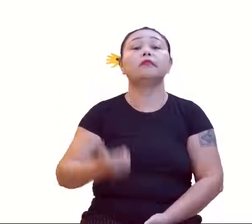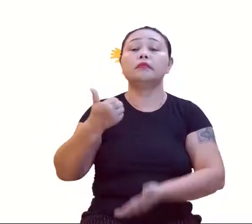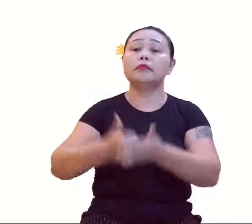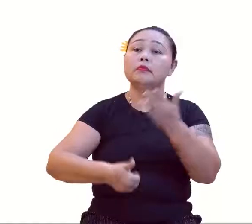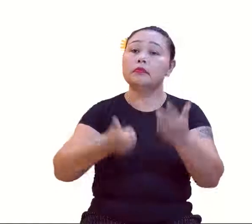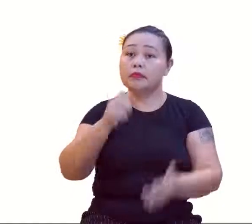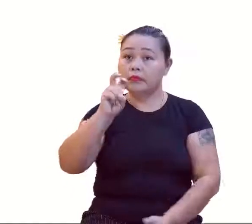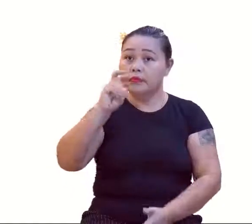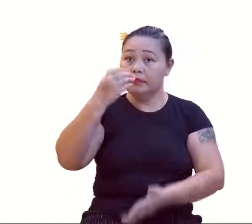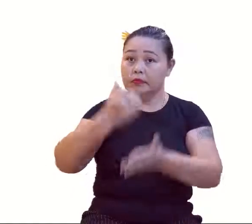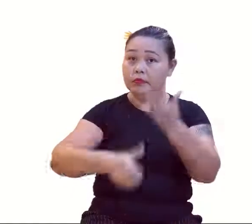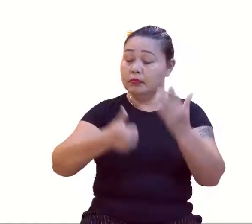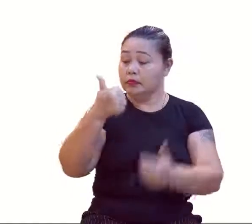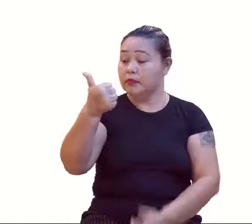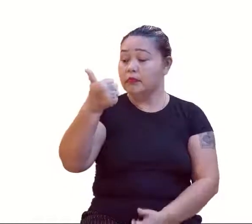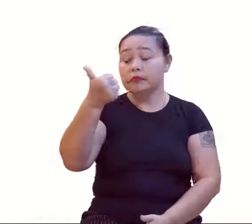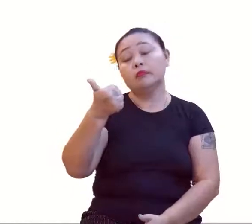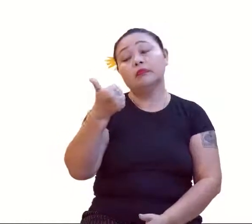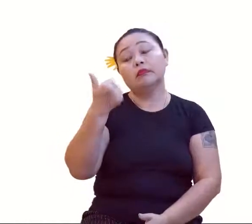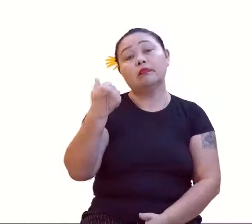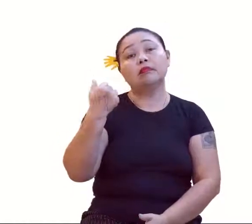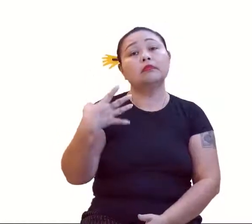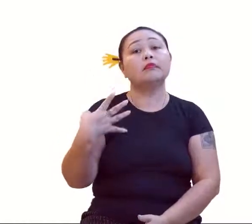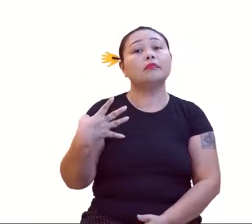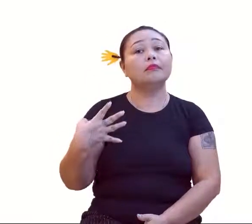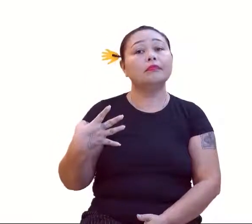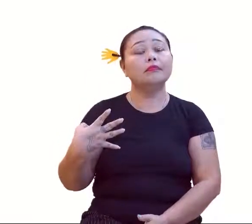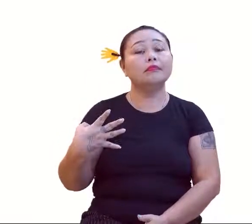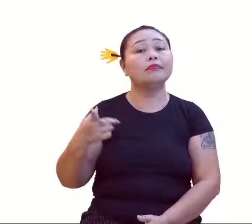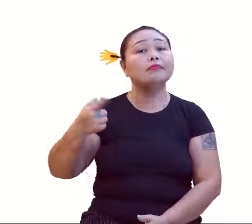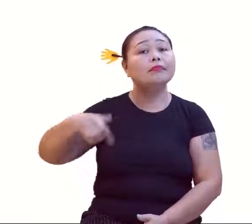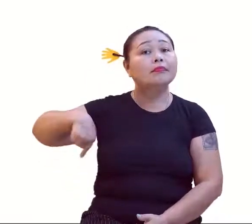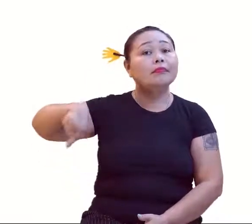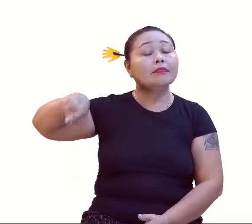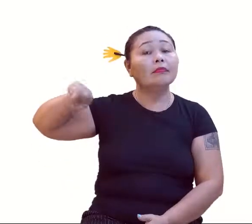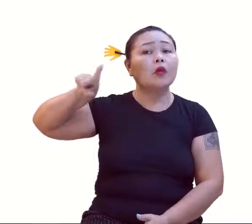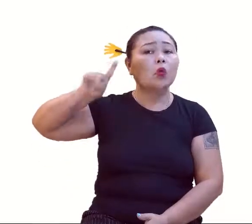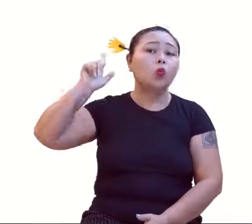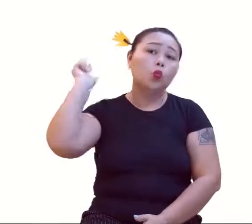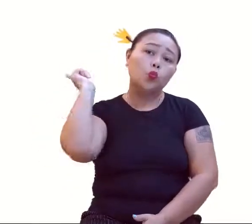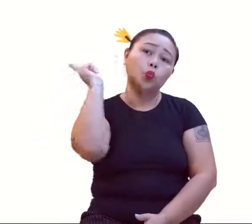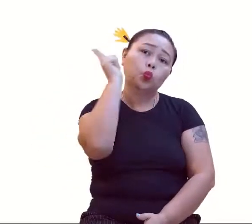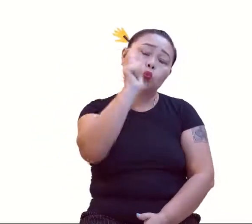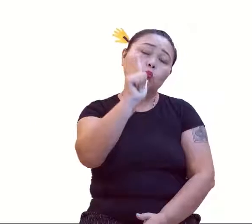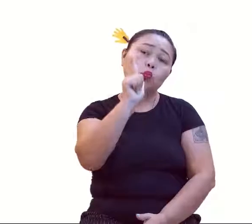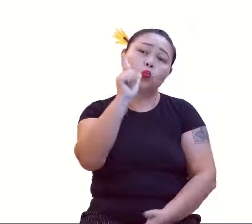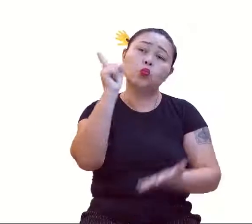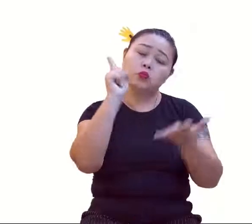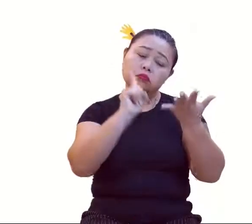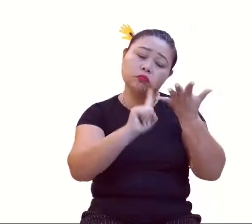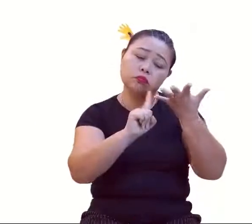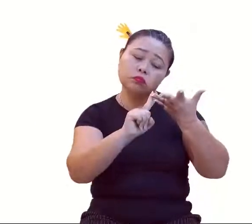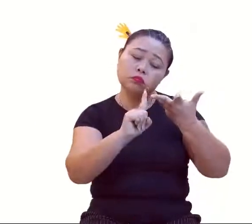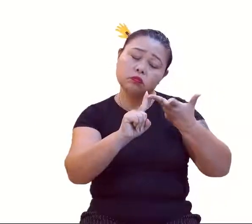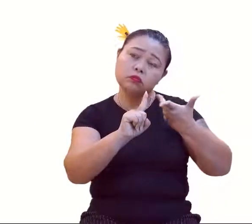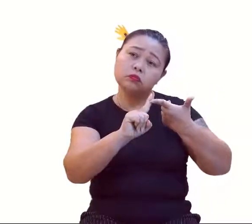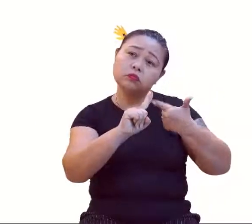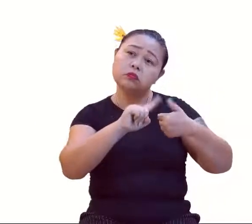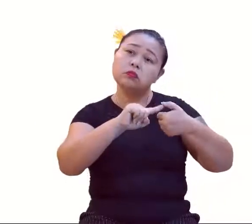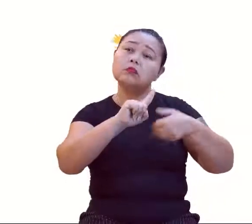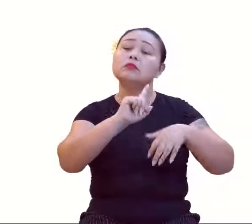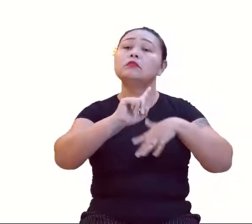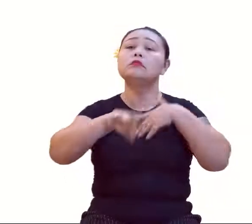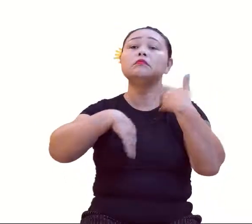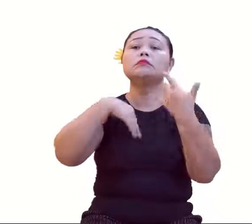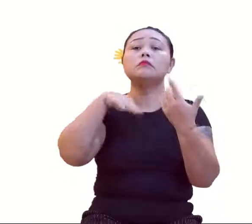5? 15. 15, tira 1. Fica 14. 14. Então conseguimos aí os primeiros elementos, né? Os 5 primeiros